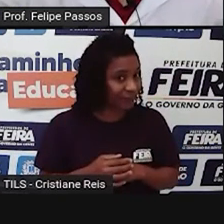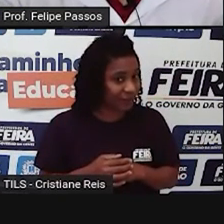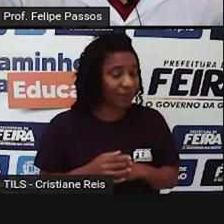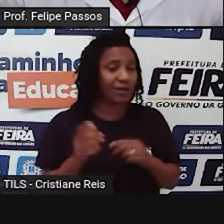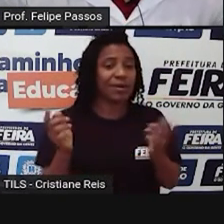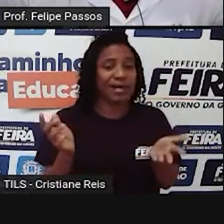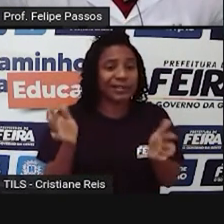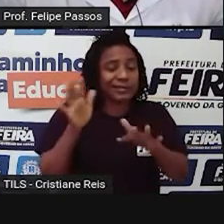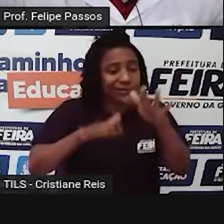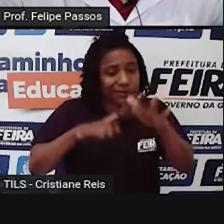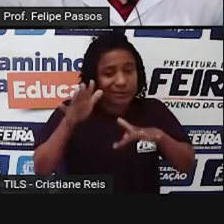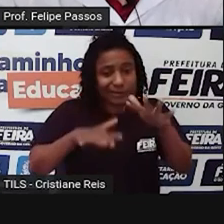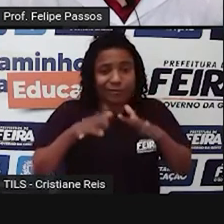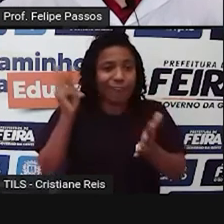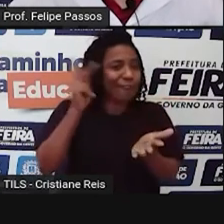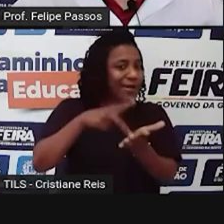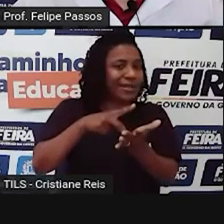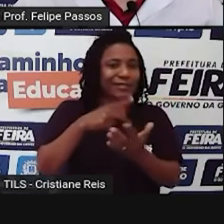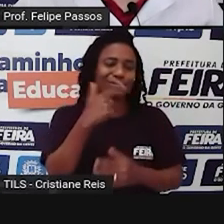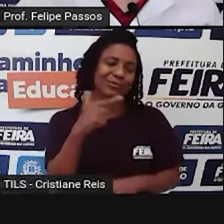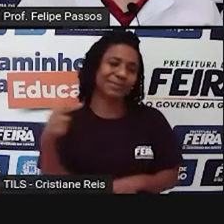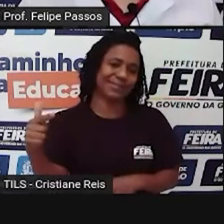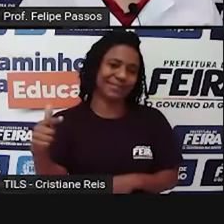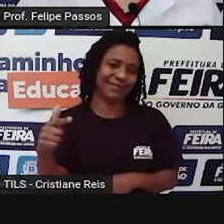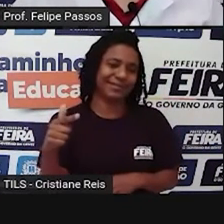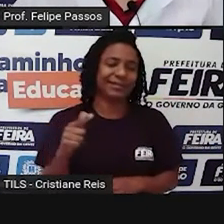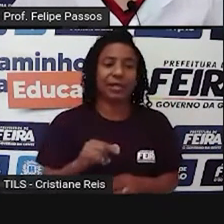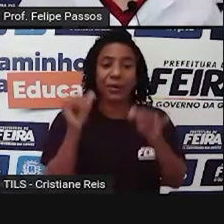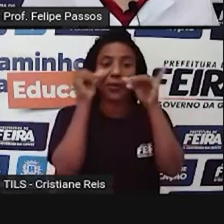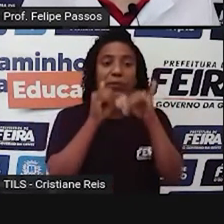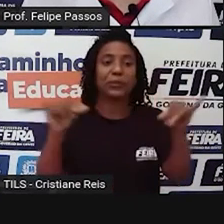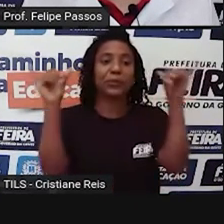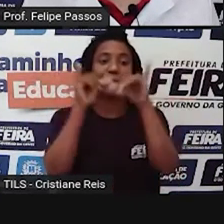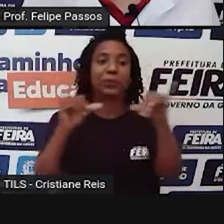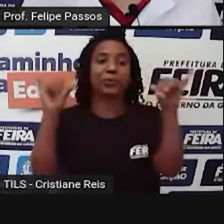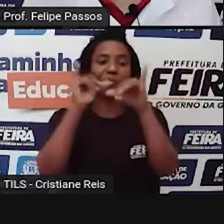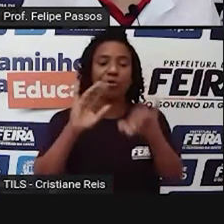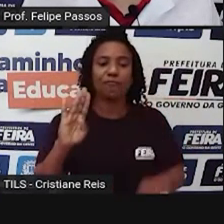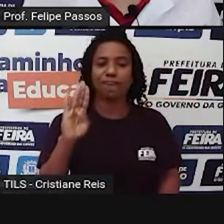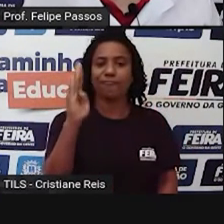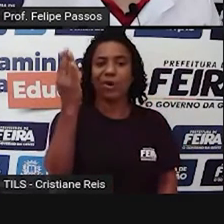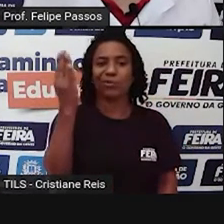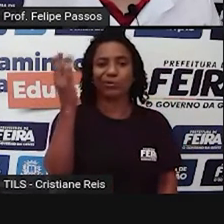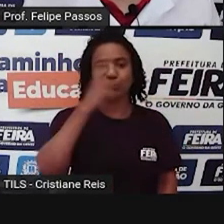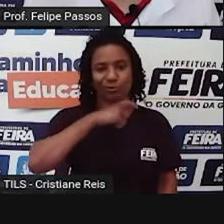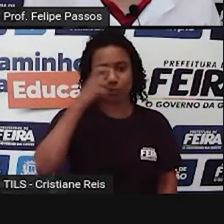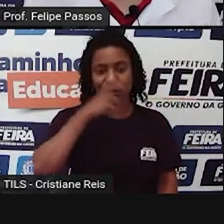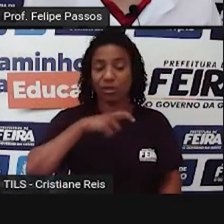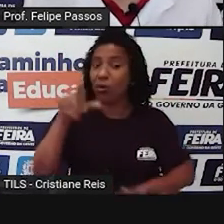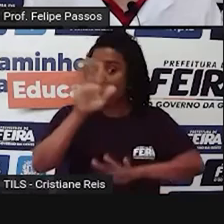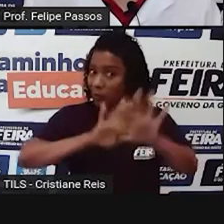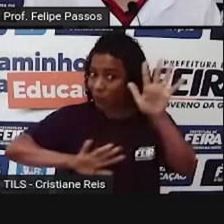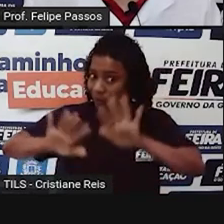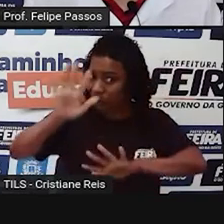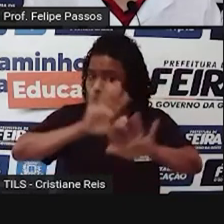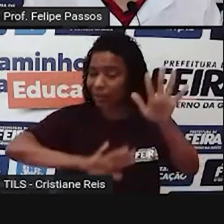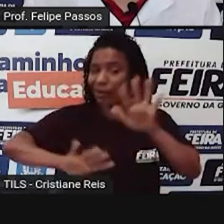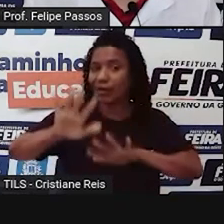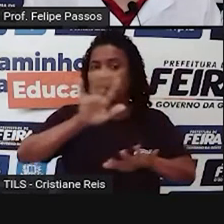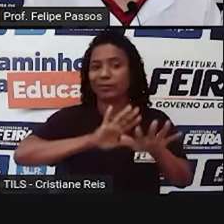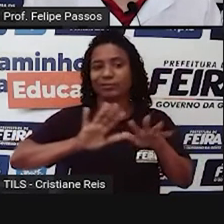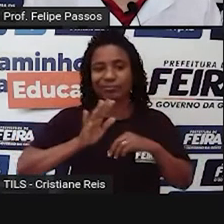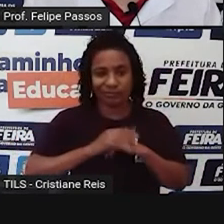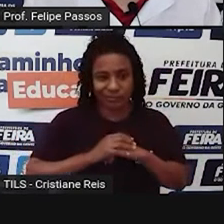soterrado numa montanha de informações falsas, e isso é muito prejudicial a gente em diversos contextos. saúde,